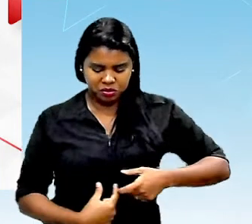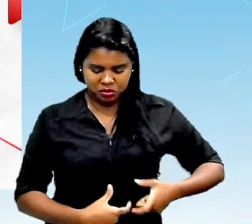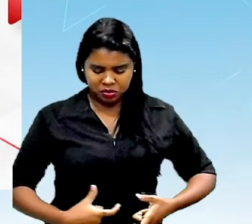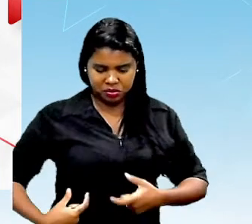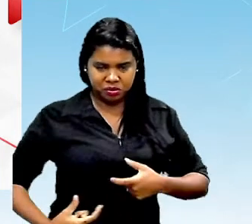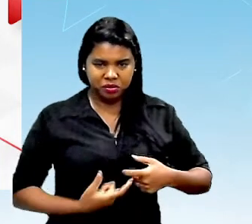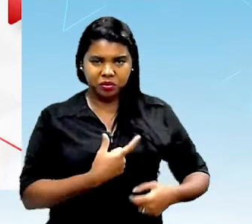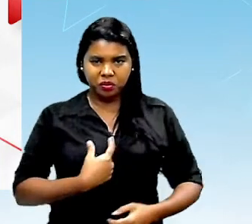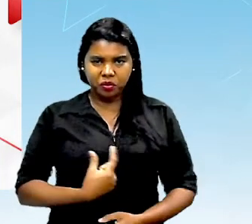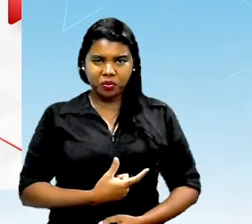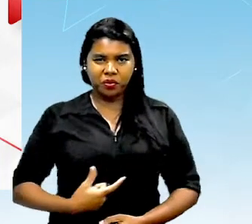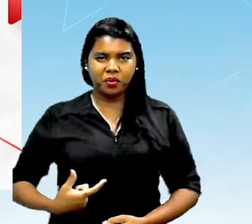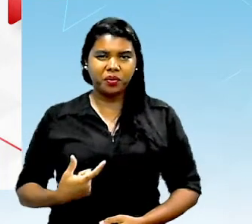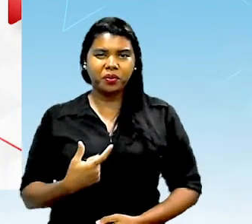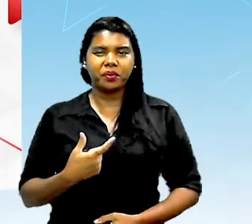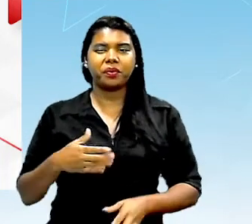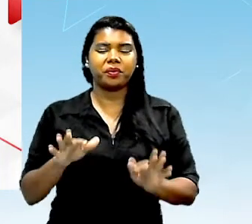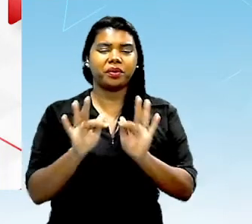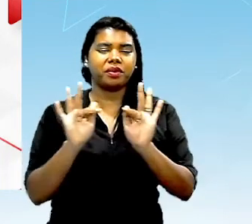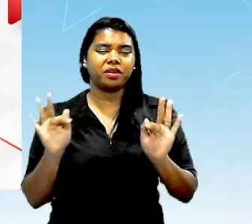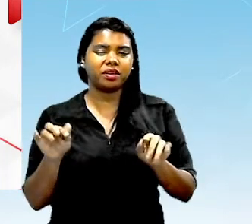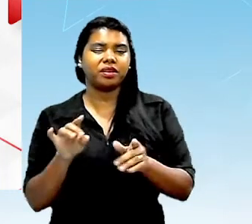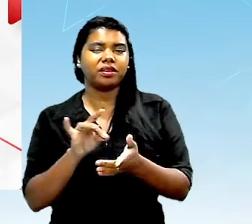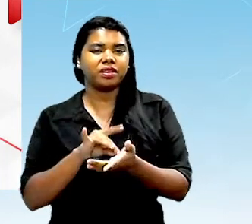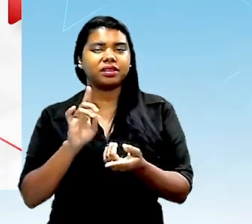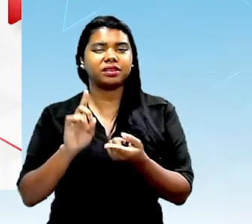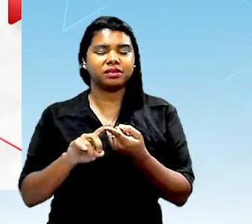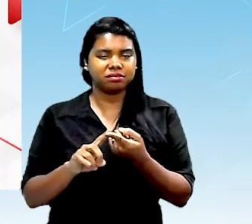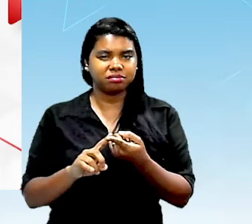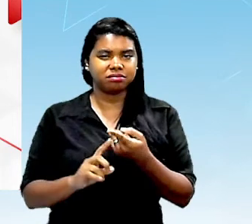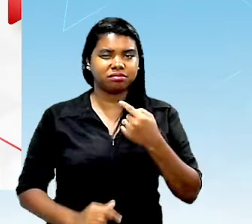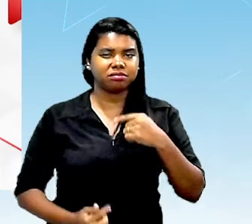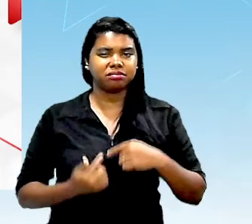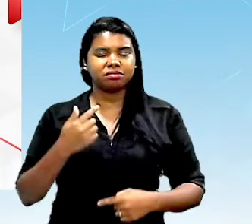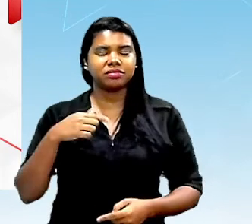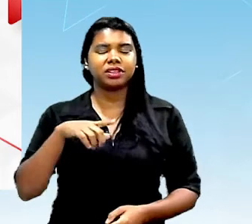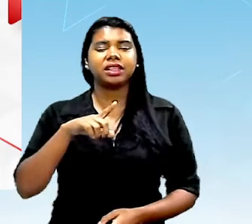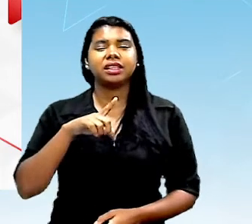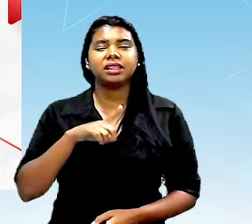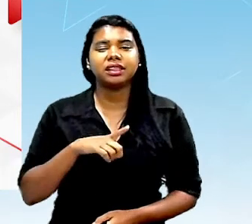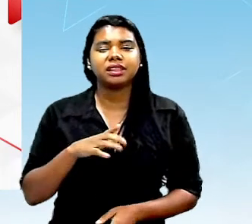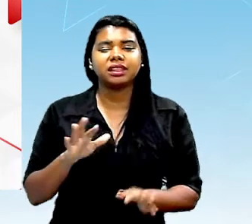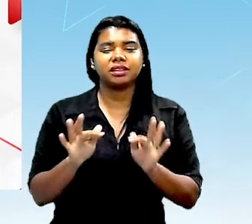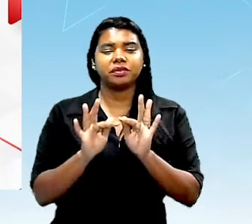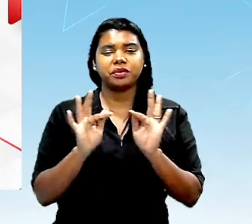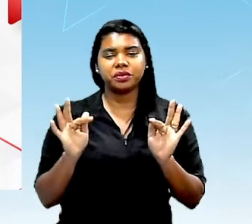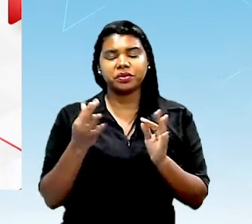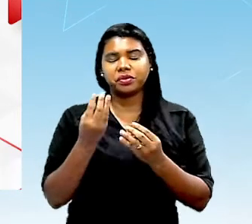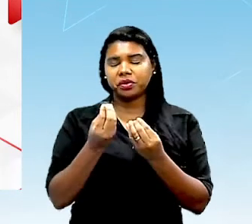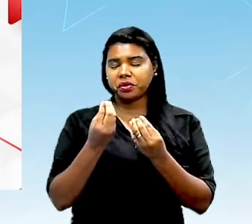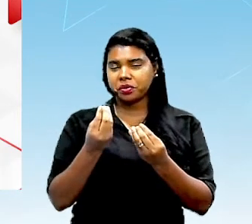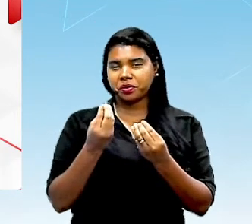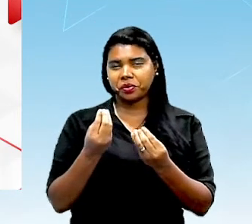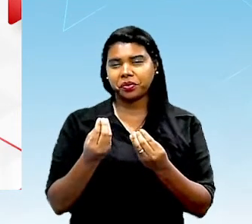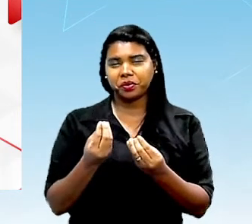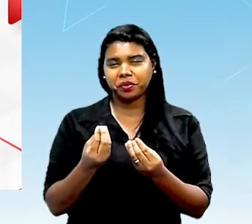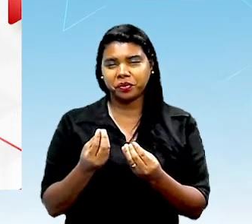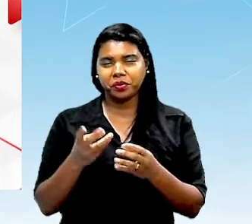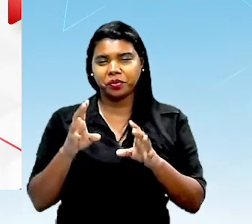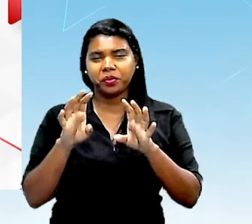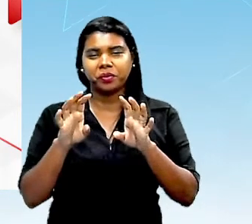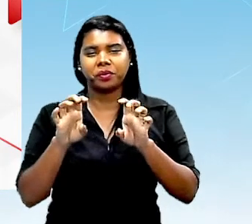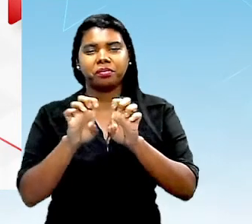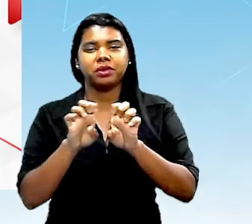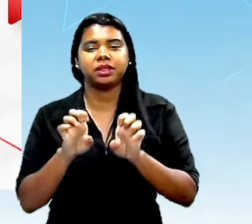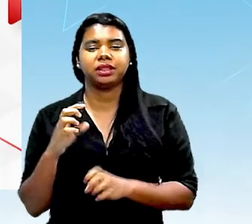tem lipídios funcionando como reserva energética a gente tem eles funcionando como estrutura